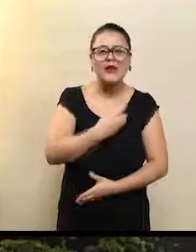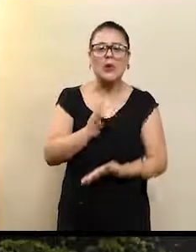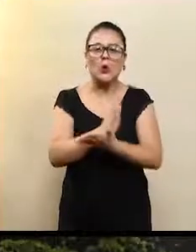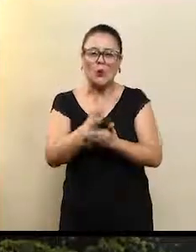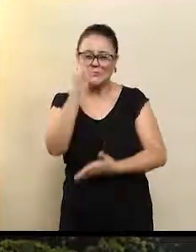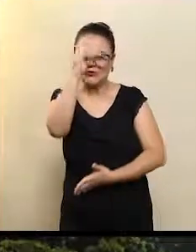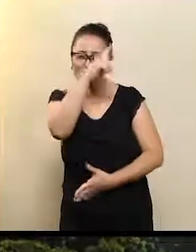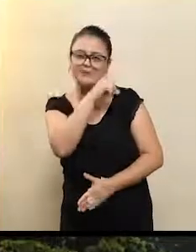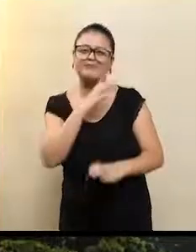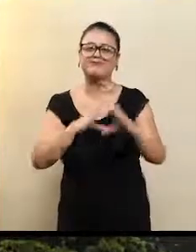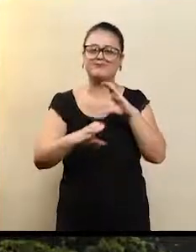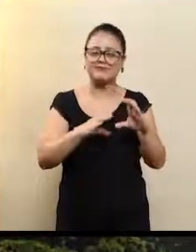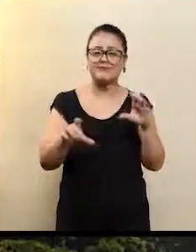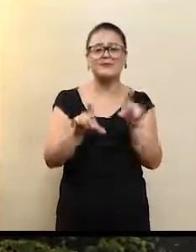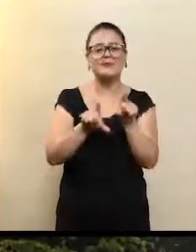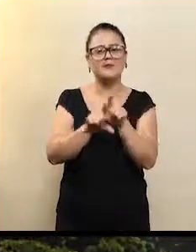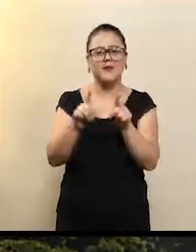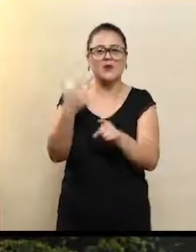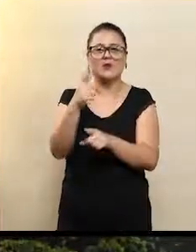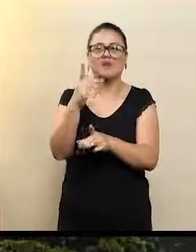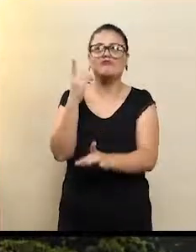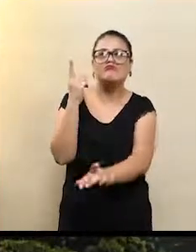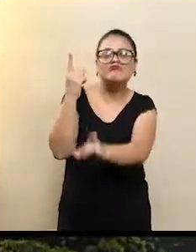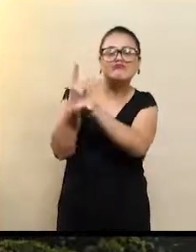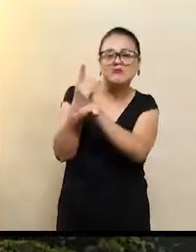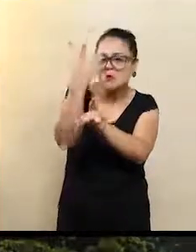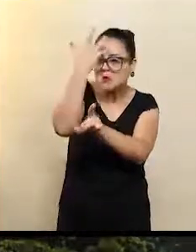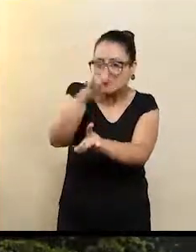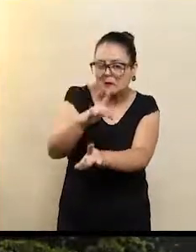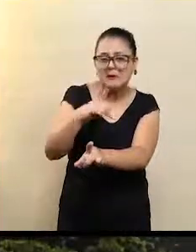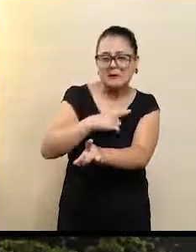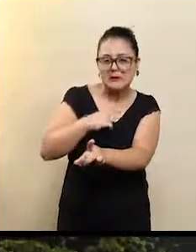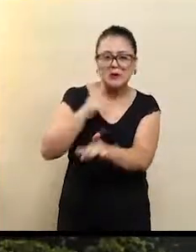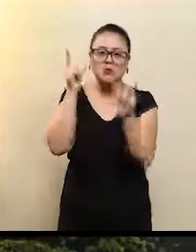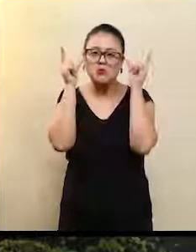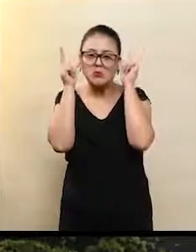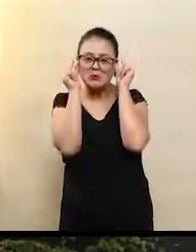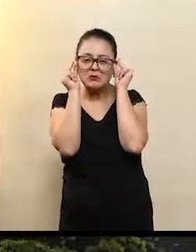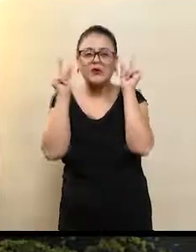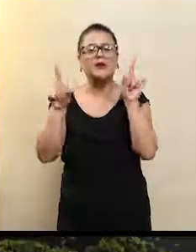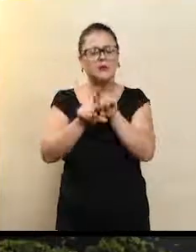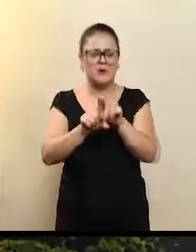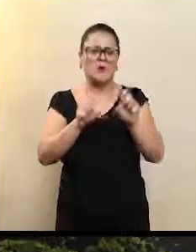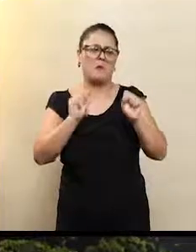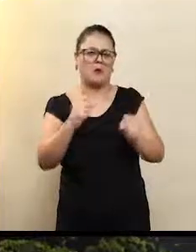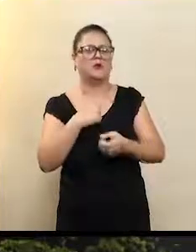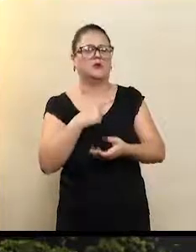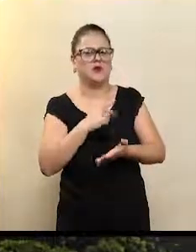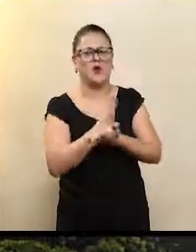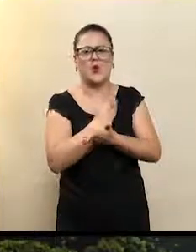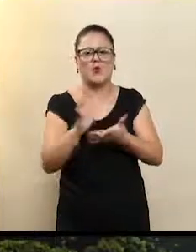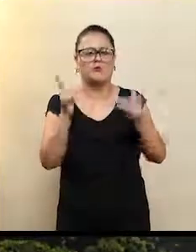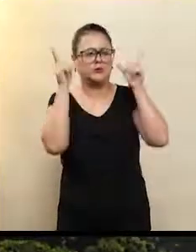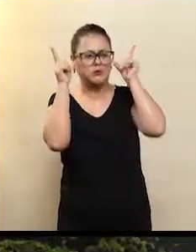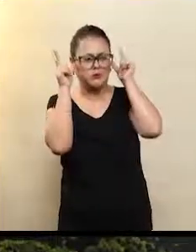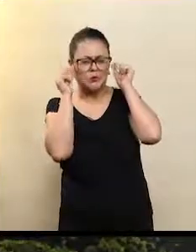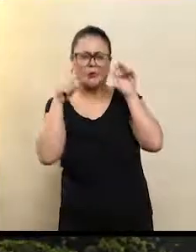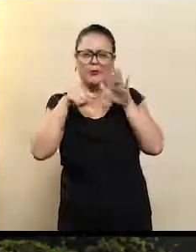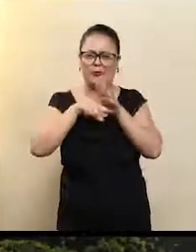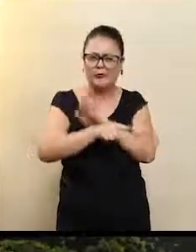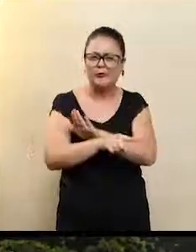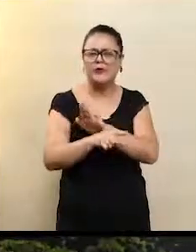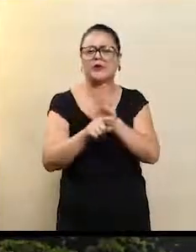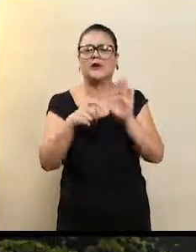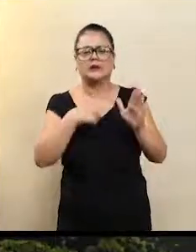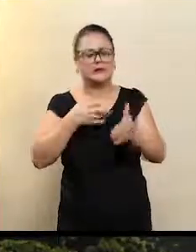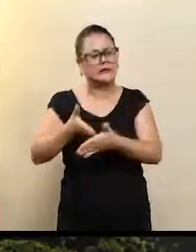não tem esse diagnóstico de perda auditiva, até uma perda maior que realmente limita muito a comunicação.